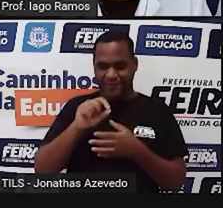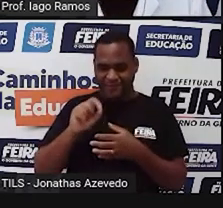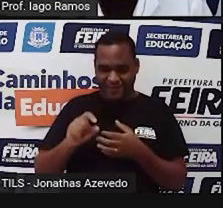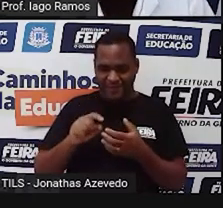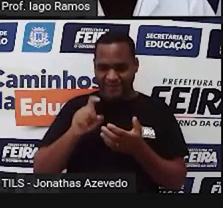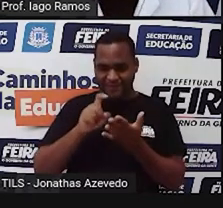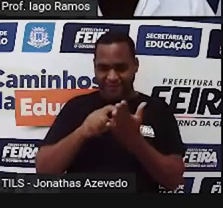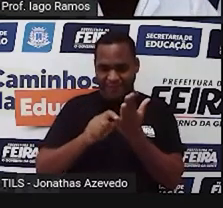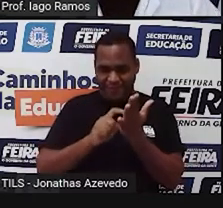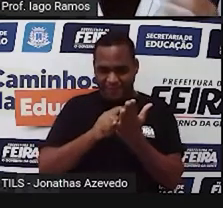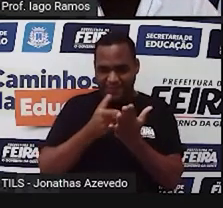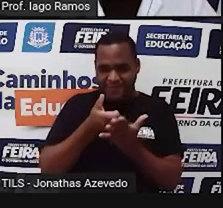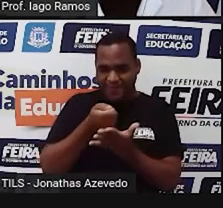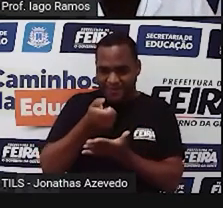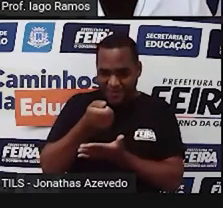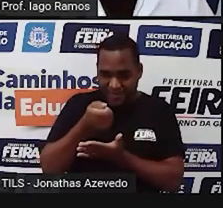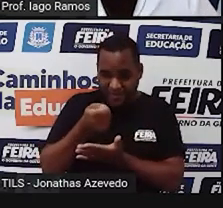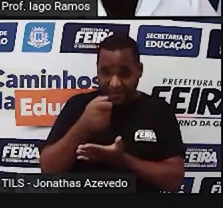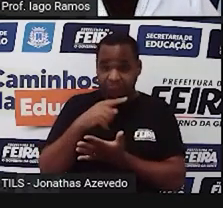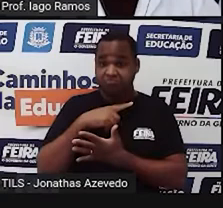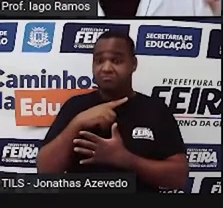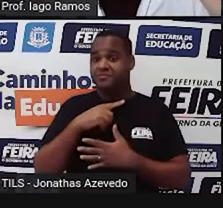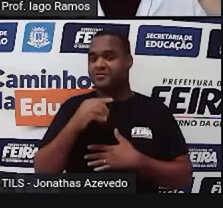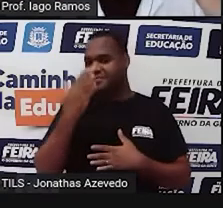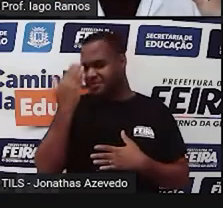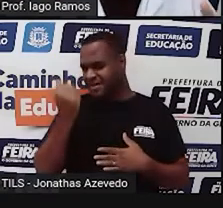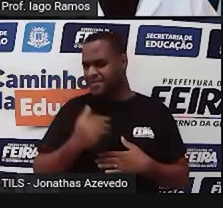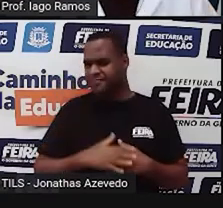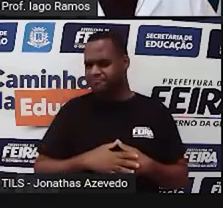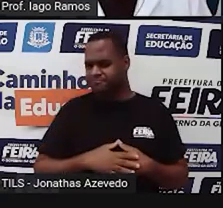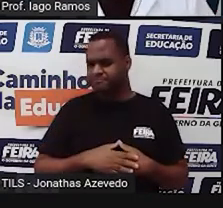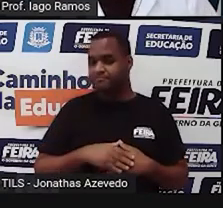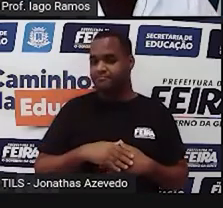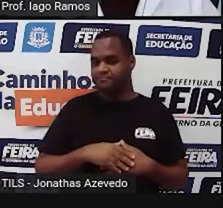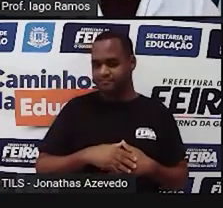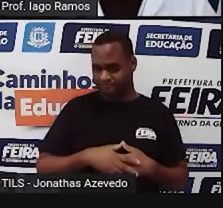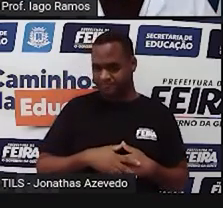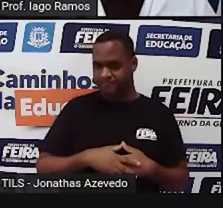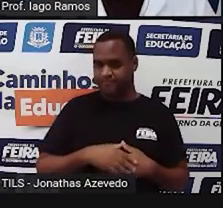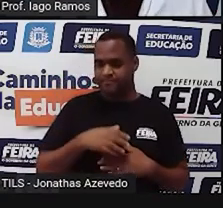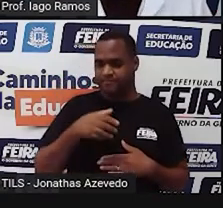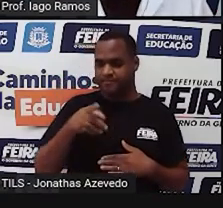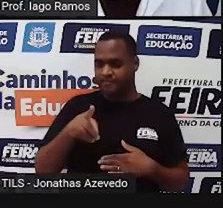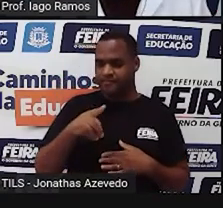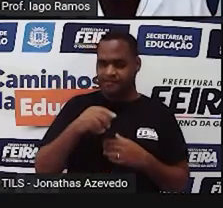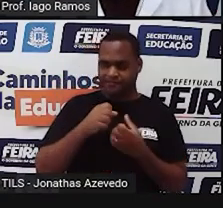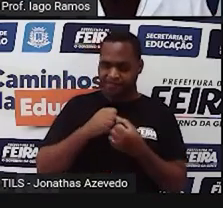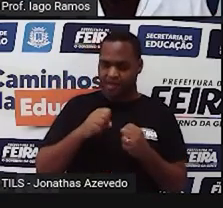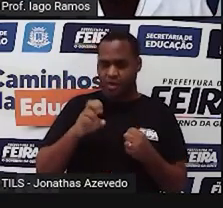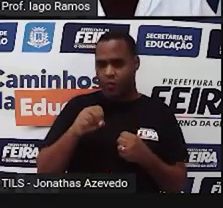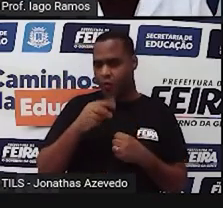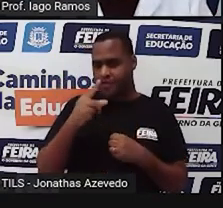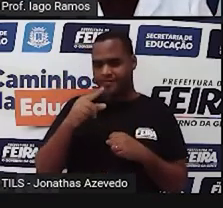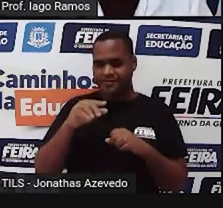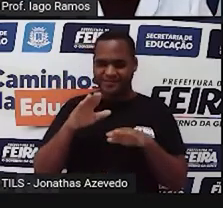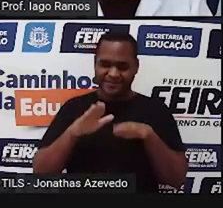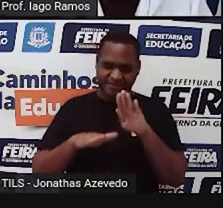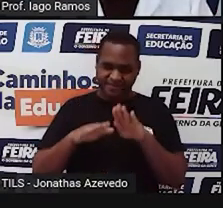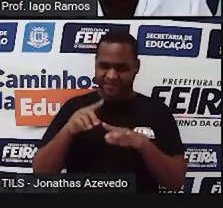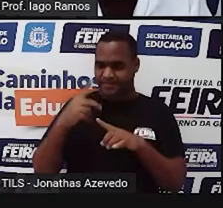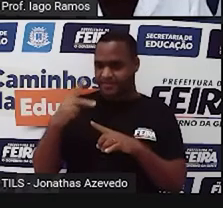Pois é, e aí, né? Pensa um pouquinho qual é a grandeza ou qual é a medida que são